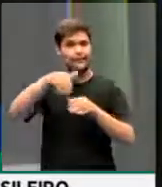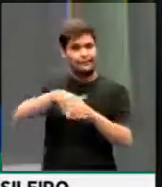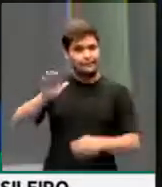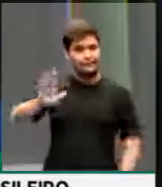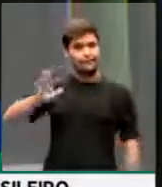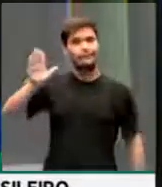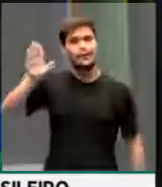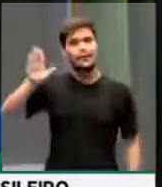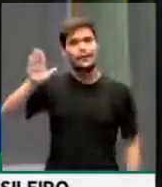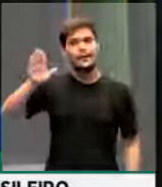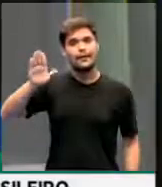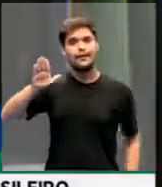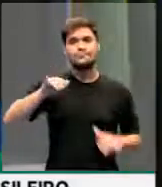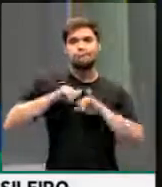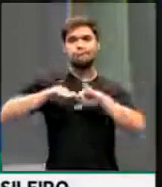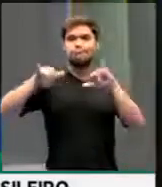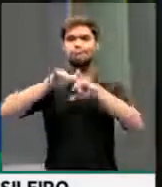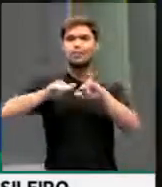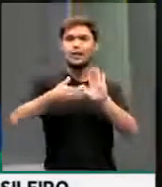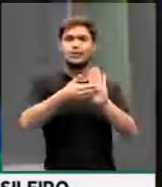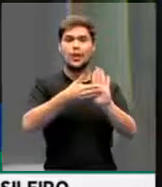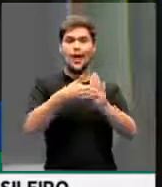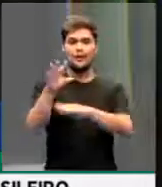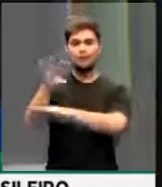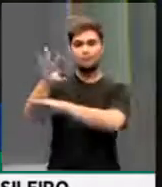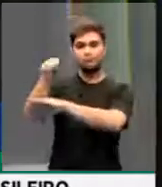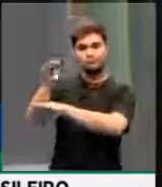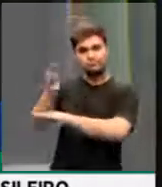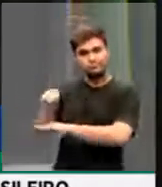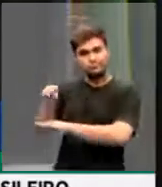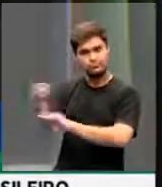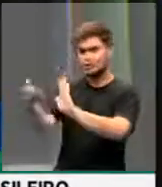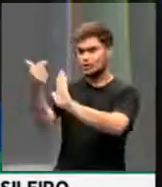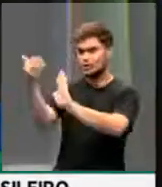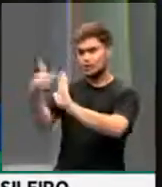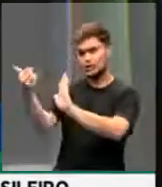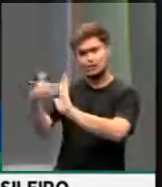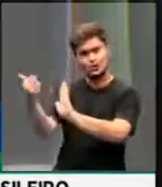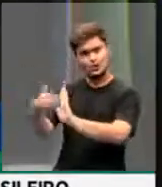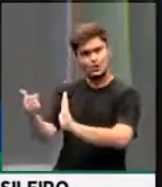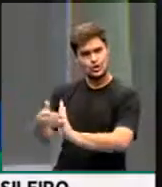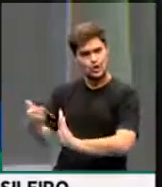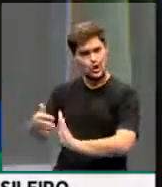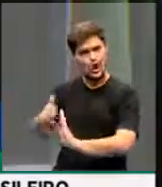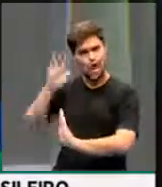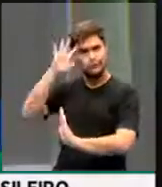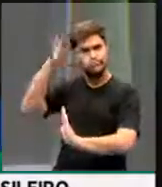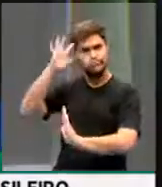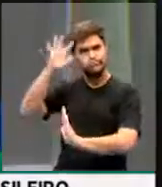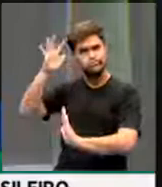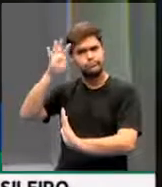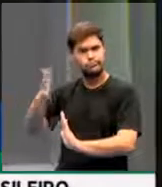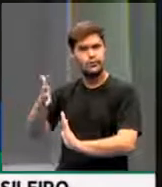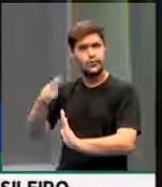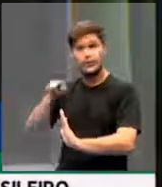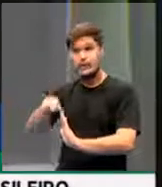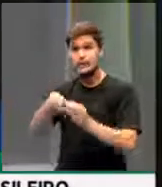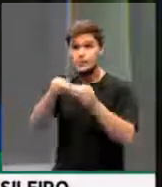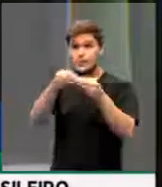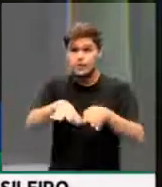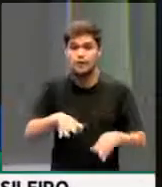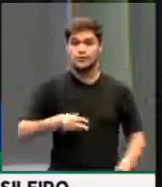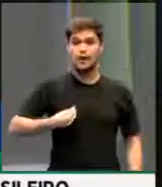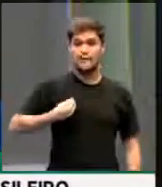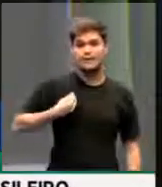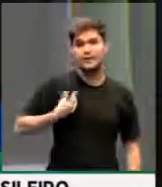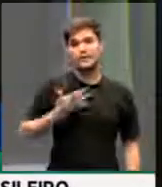e retirou radares de estradas e tomou uma série de iniciativas que colocam a vida das pessoas em